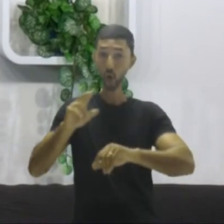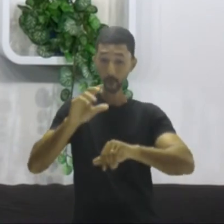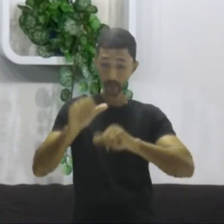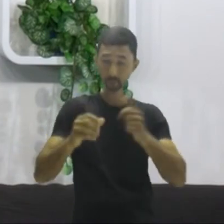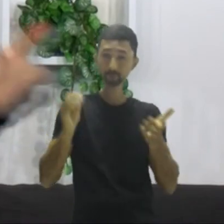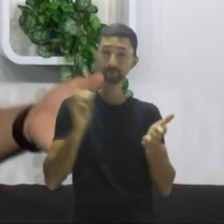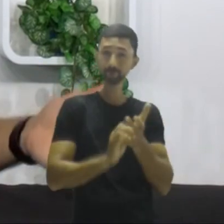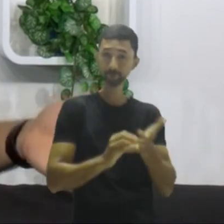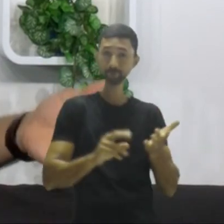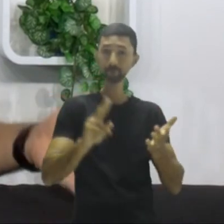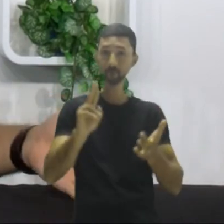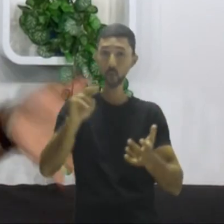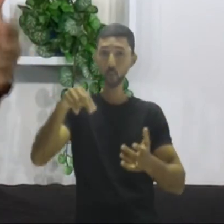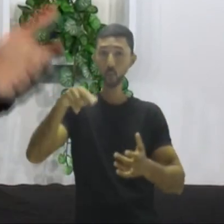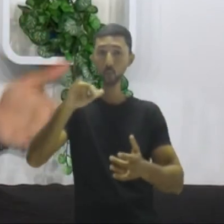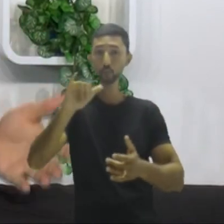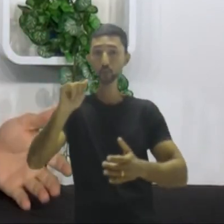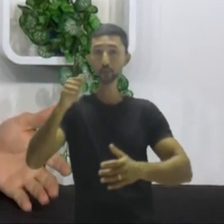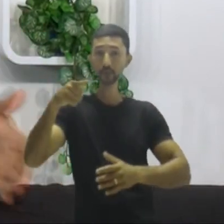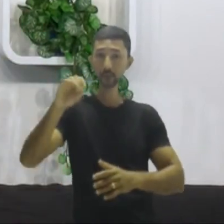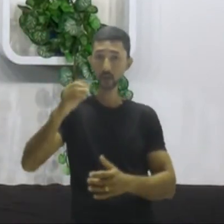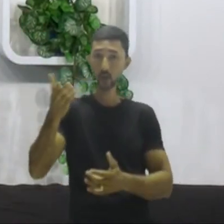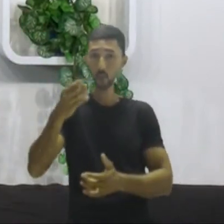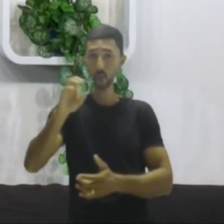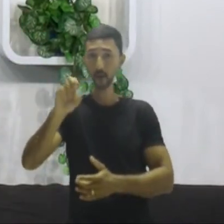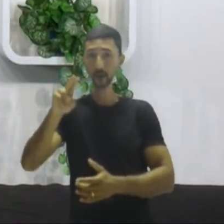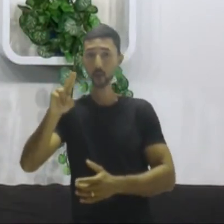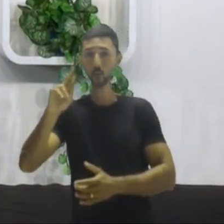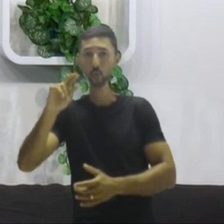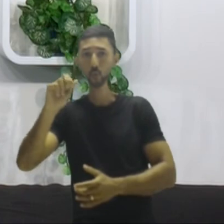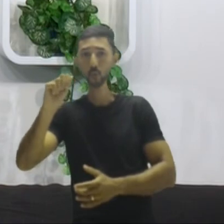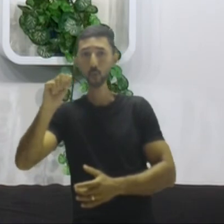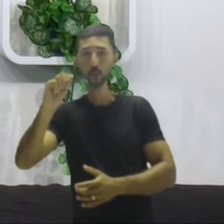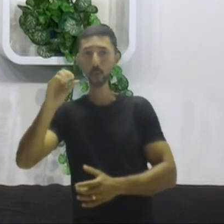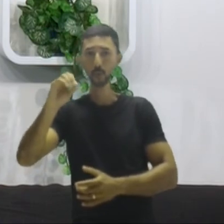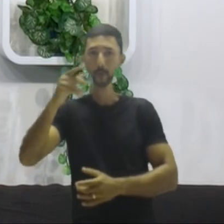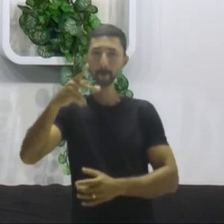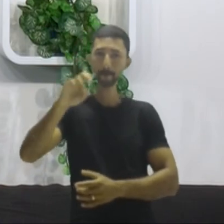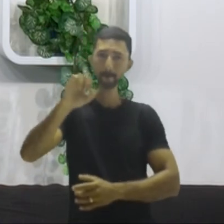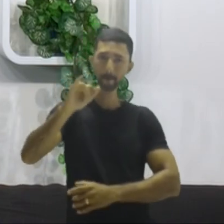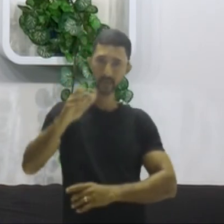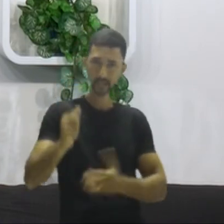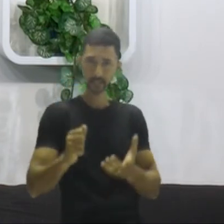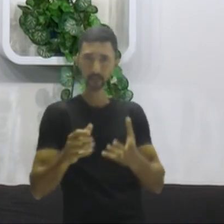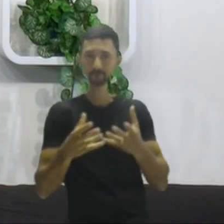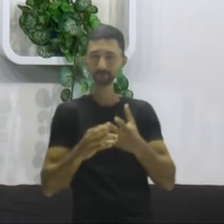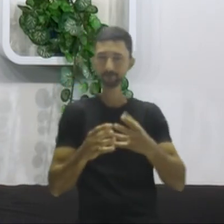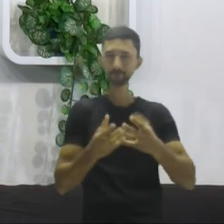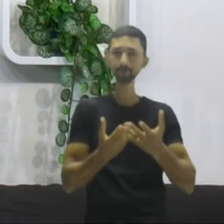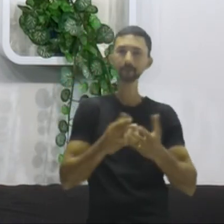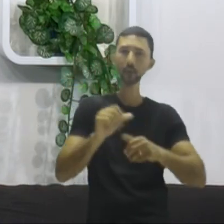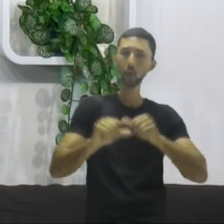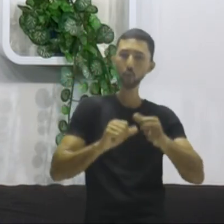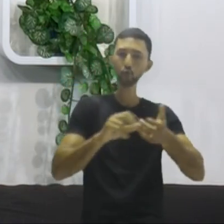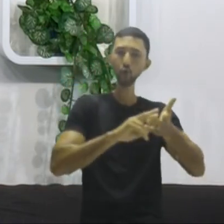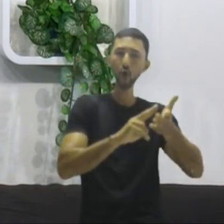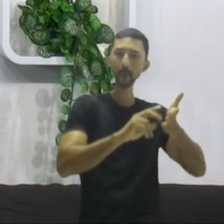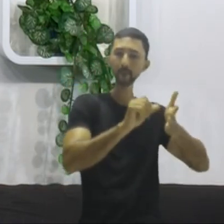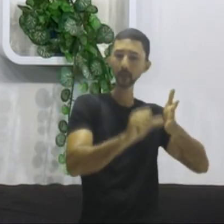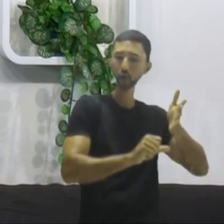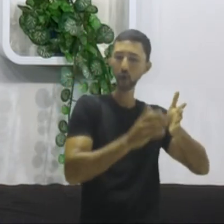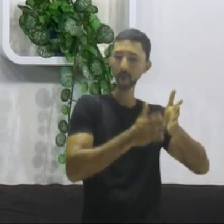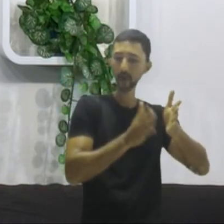Europeia. Antes tinha o nome, lembra? Seca ou CEE. Ganha o nome União Europeia,